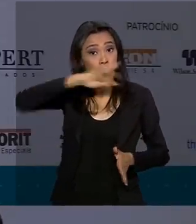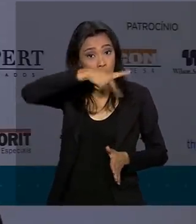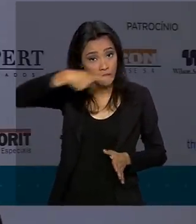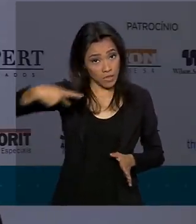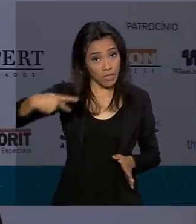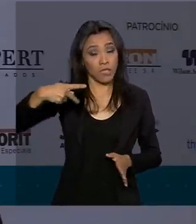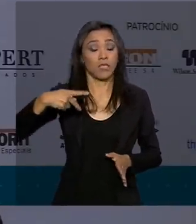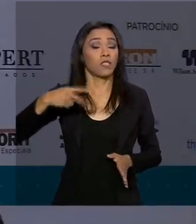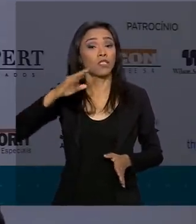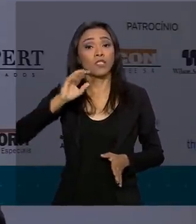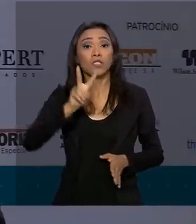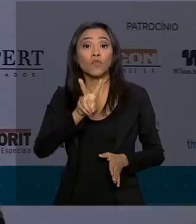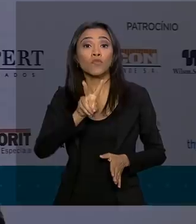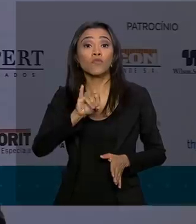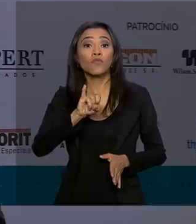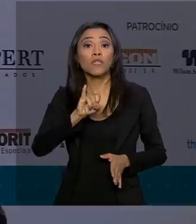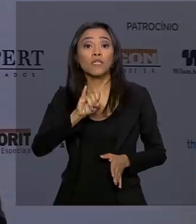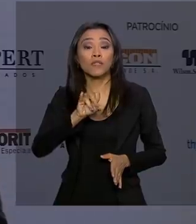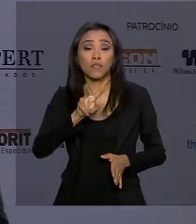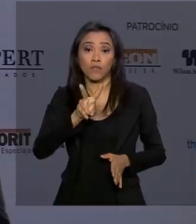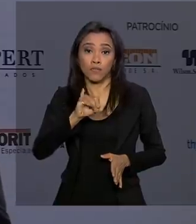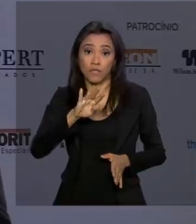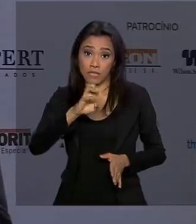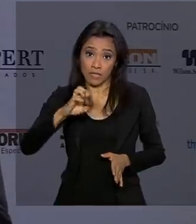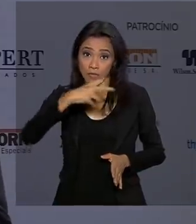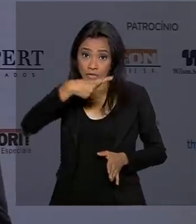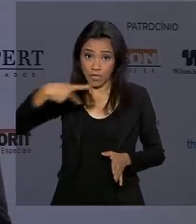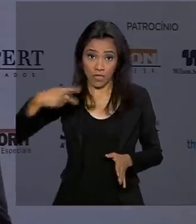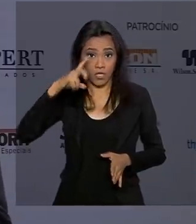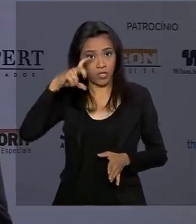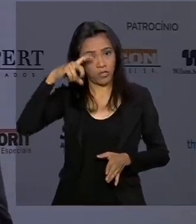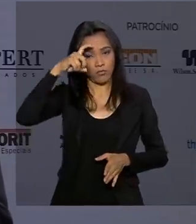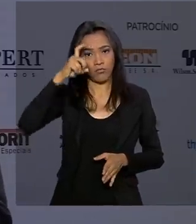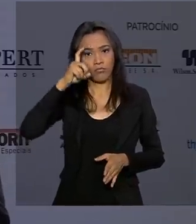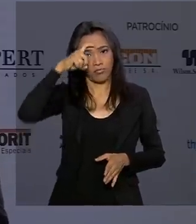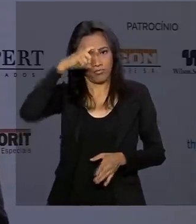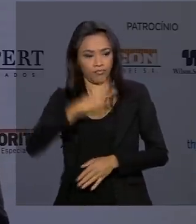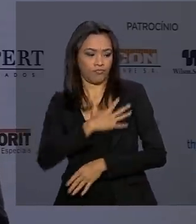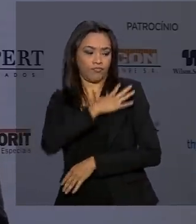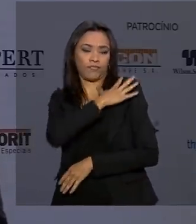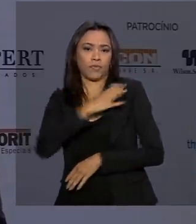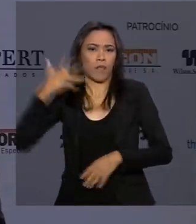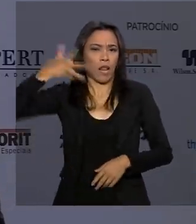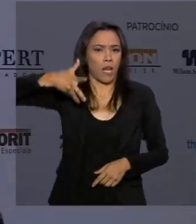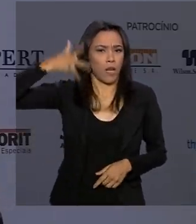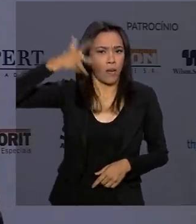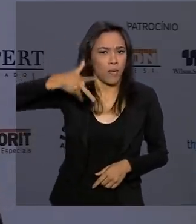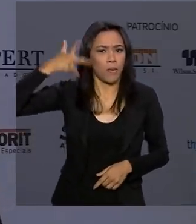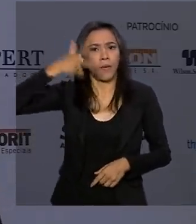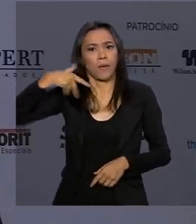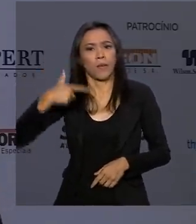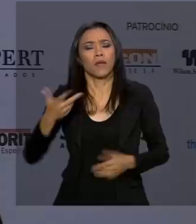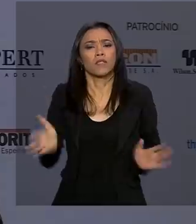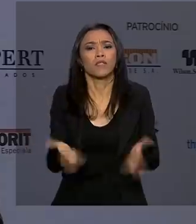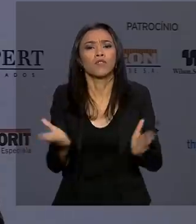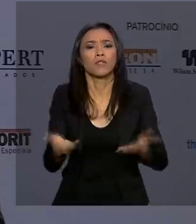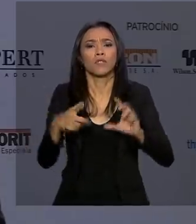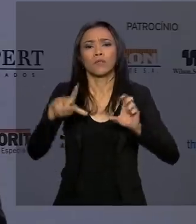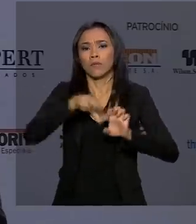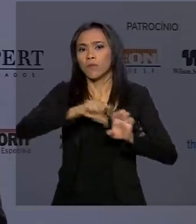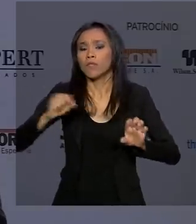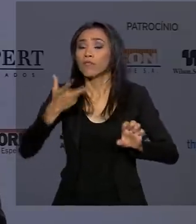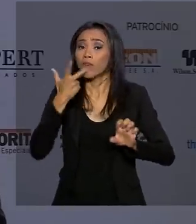importância do Brasil aumentar a produtividade e o empreendedorismo para conquistar mais mercados no exterior. Ele também apontou a